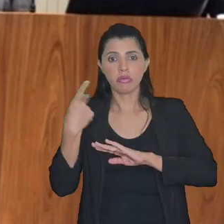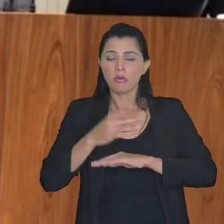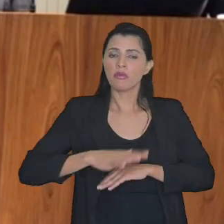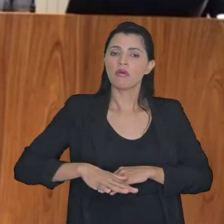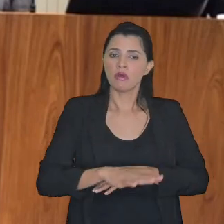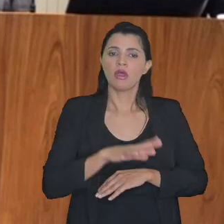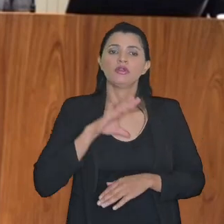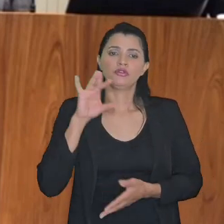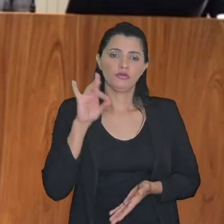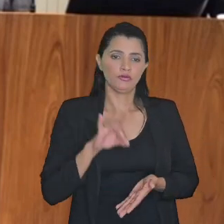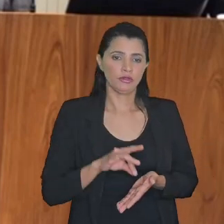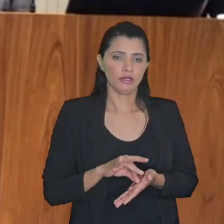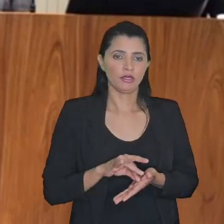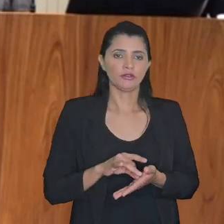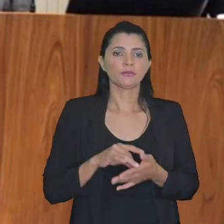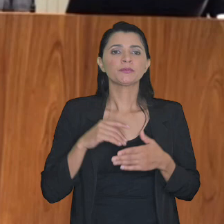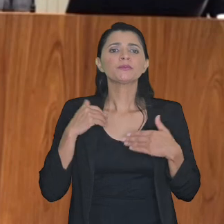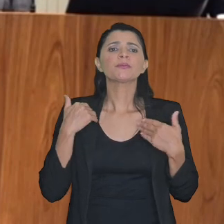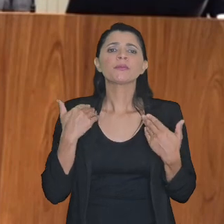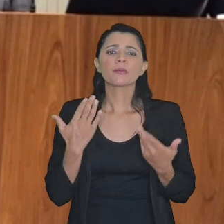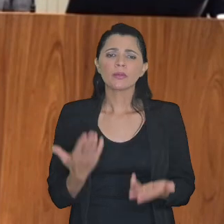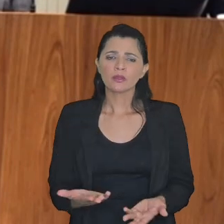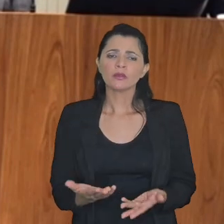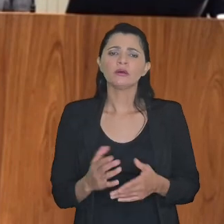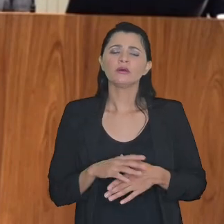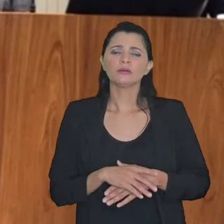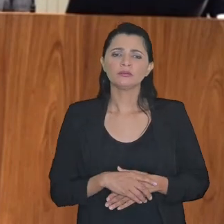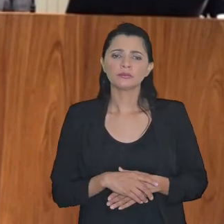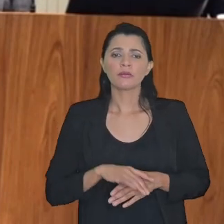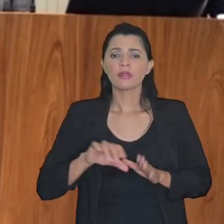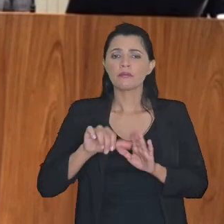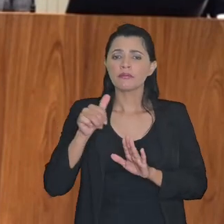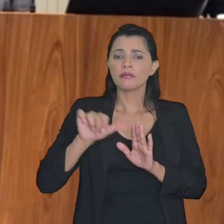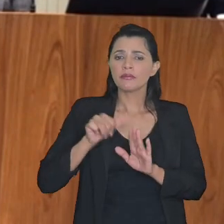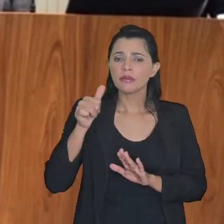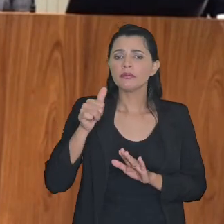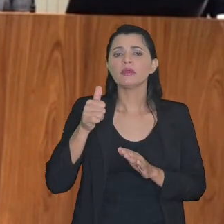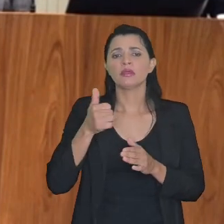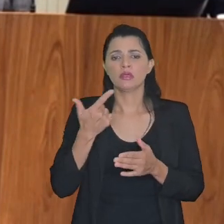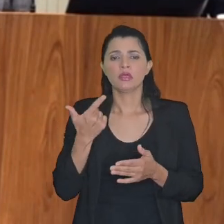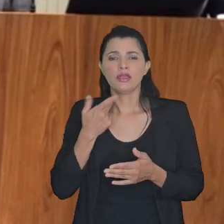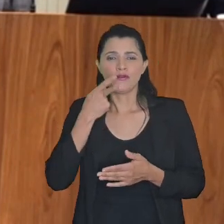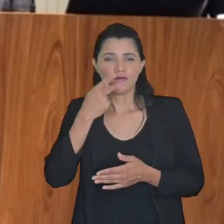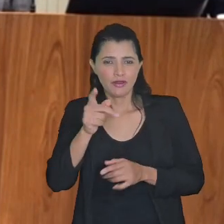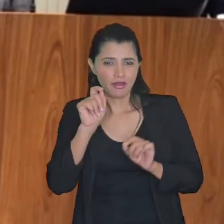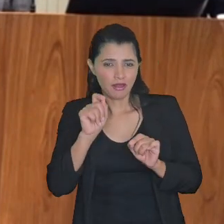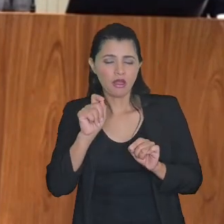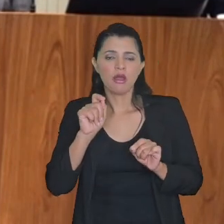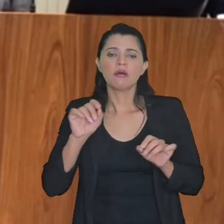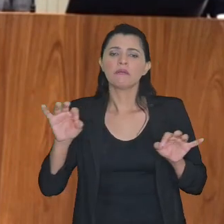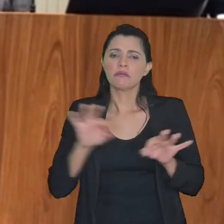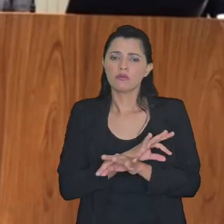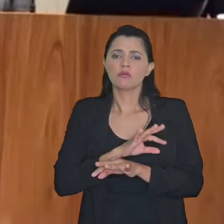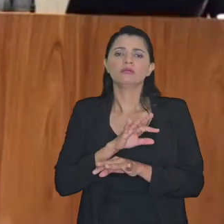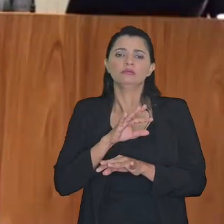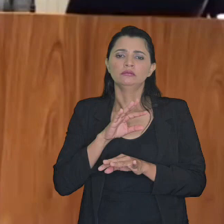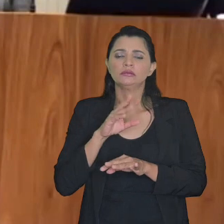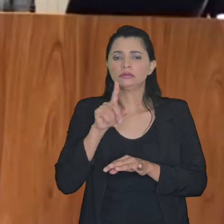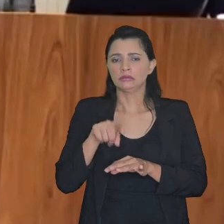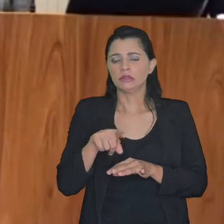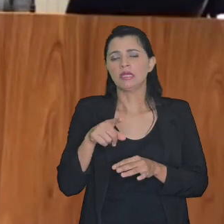de fato então a primeira a primeira colocação absolutamente